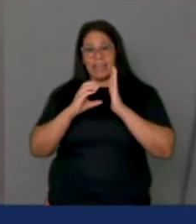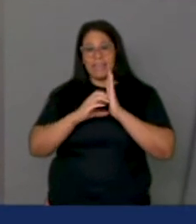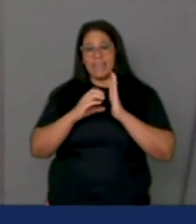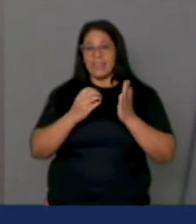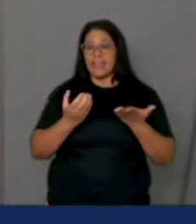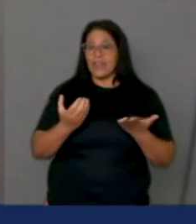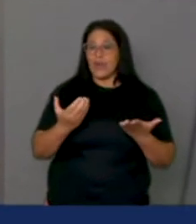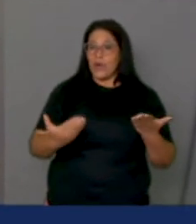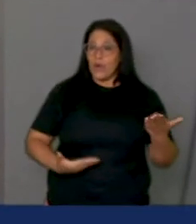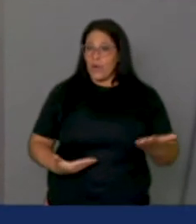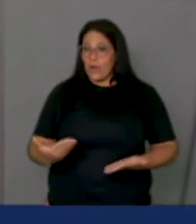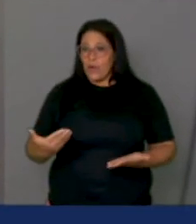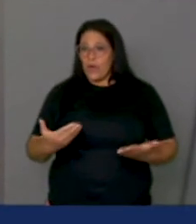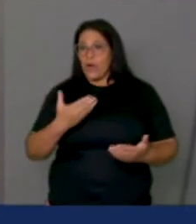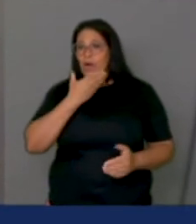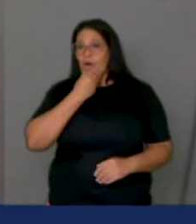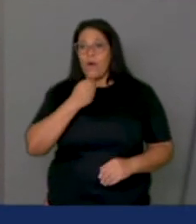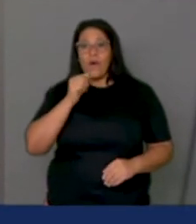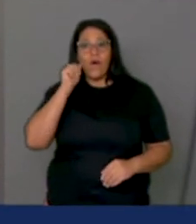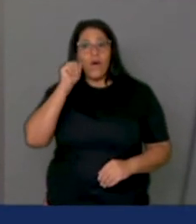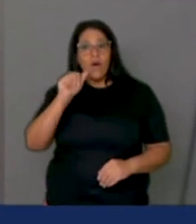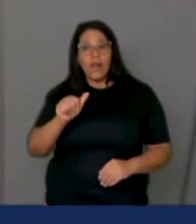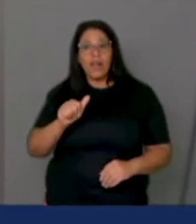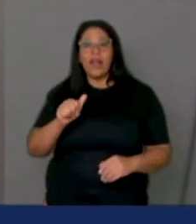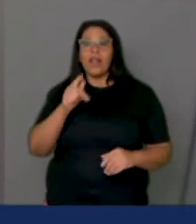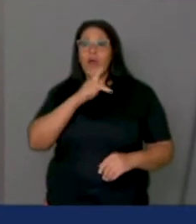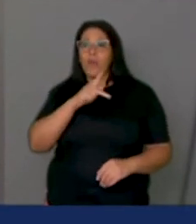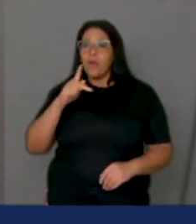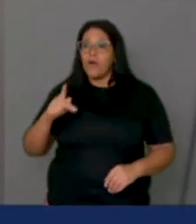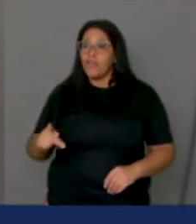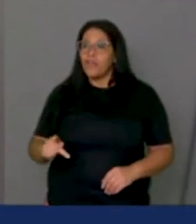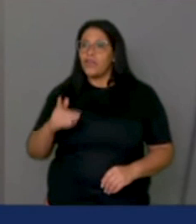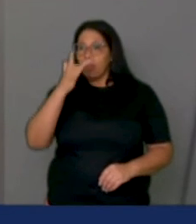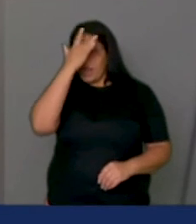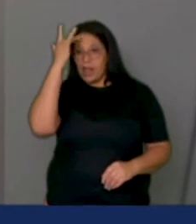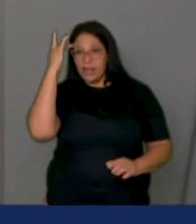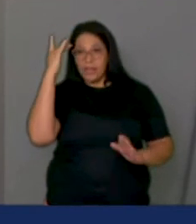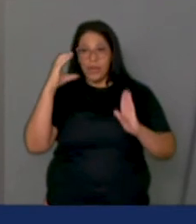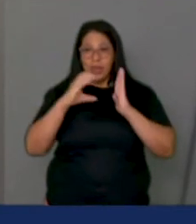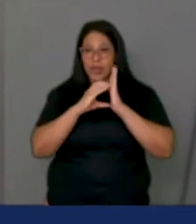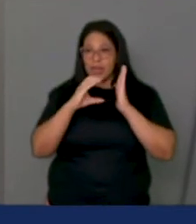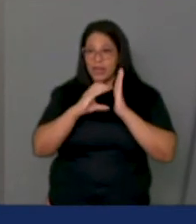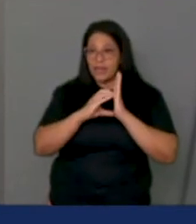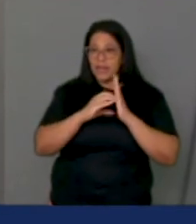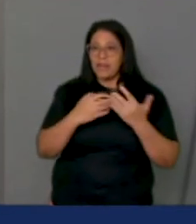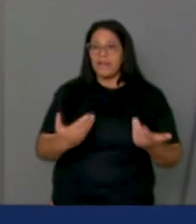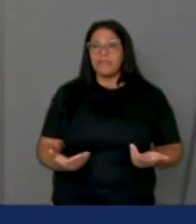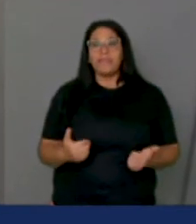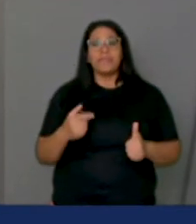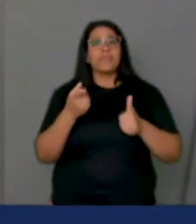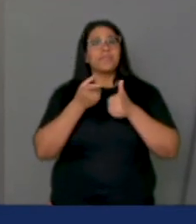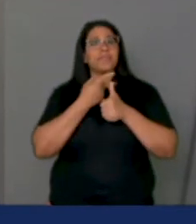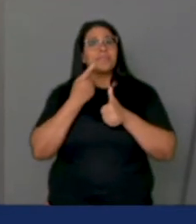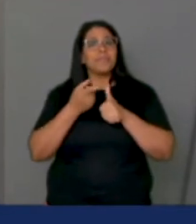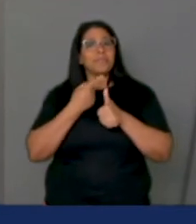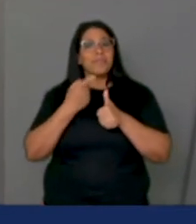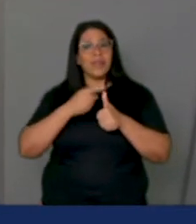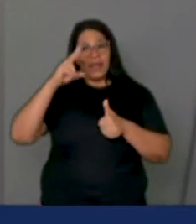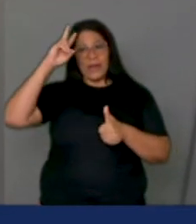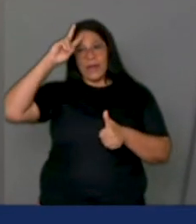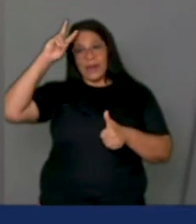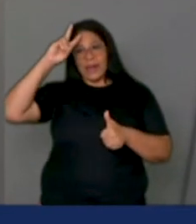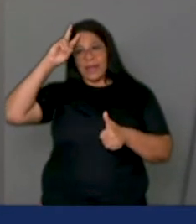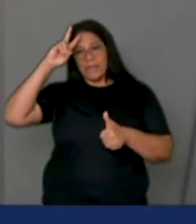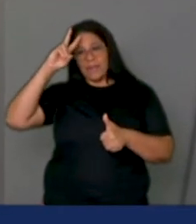A homenagem, portanto, ao professor, à professora, ao servidor e à servidora. Primeiro, gostaria de lembrar Paulo